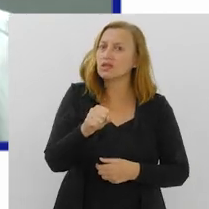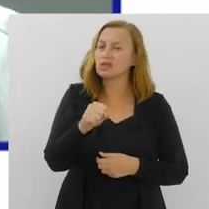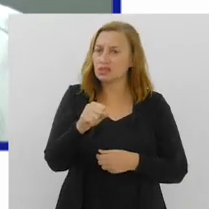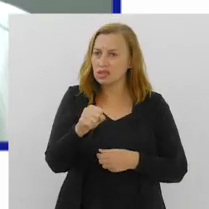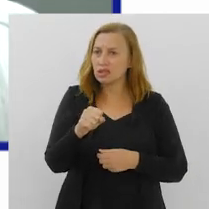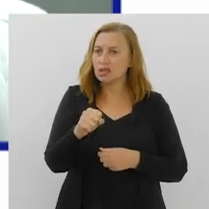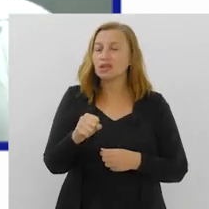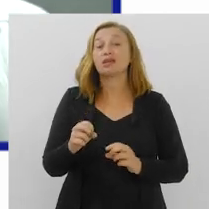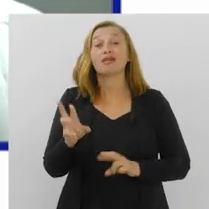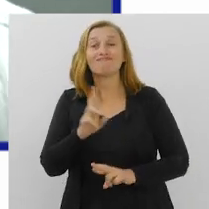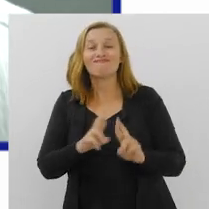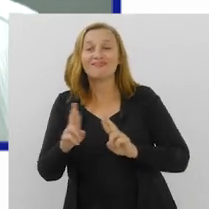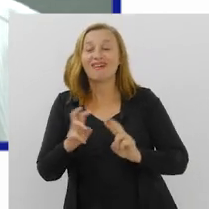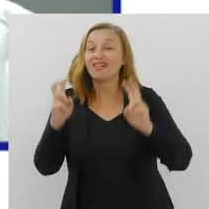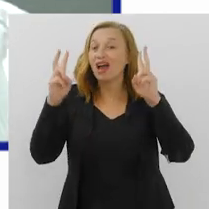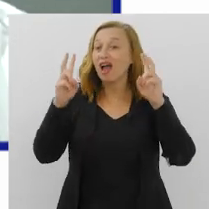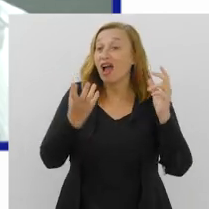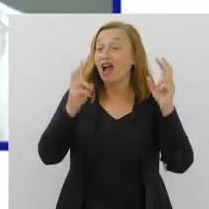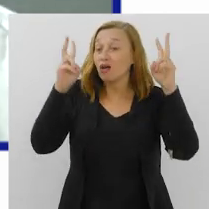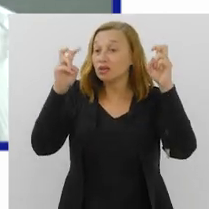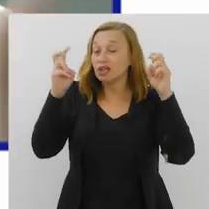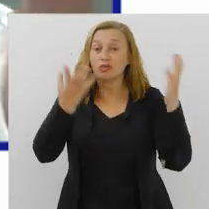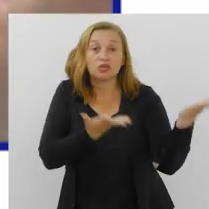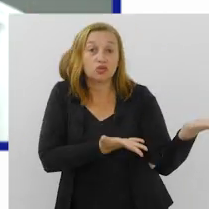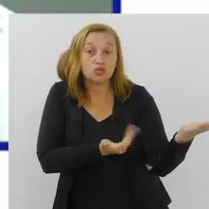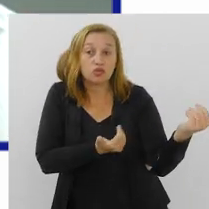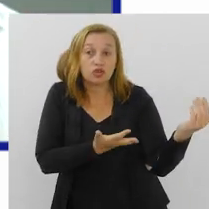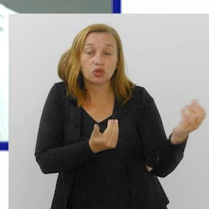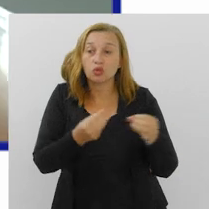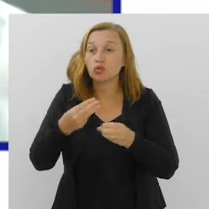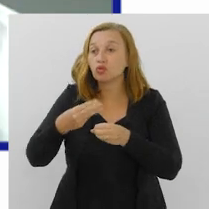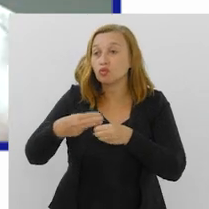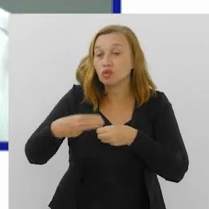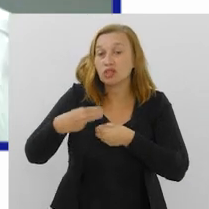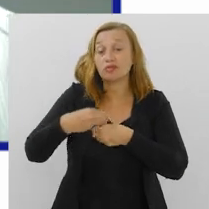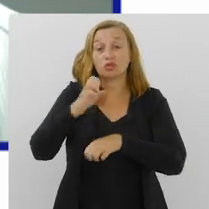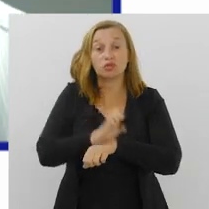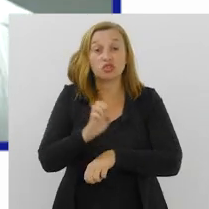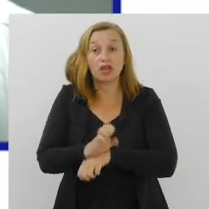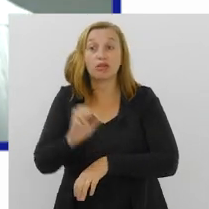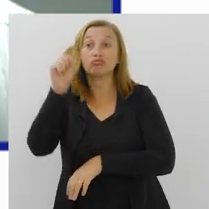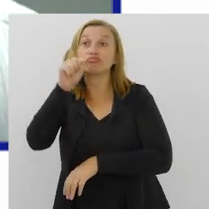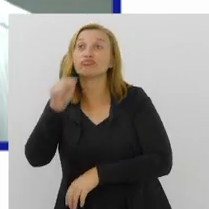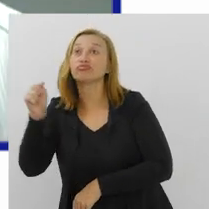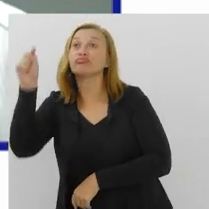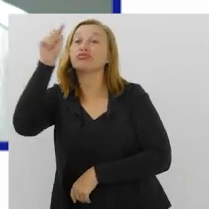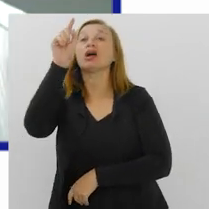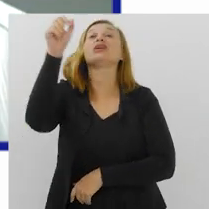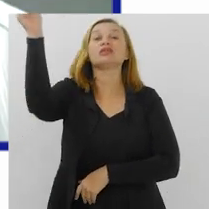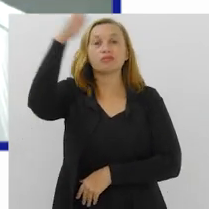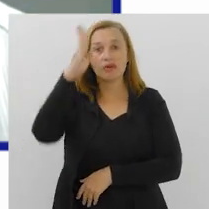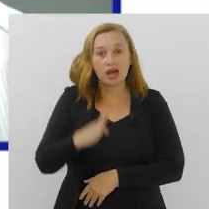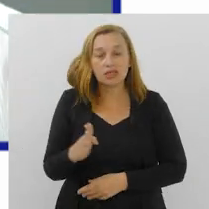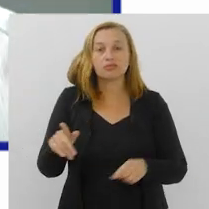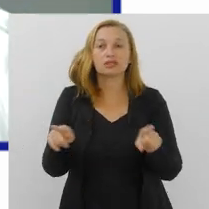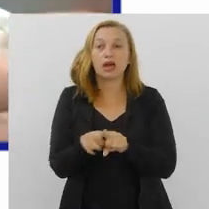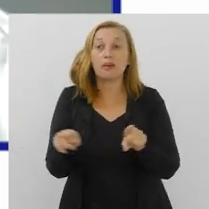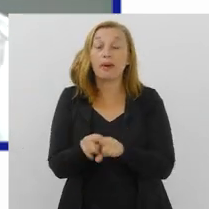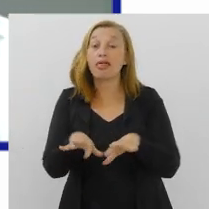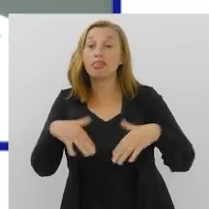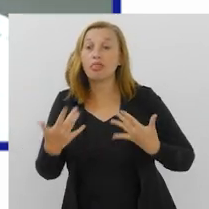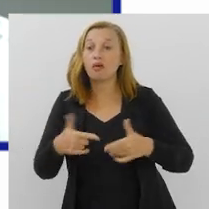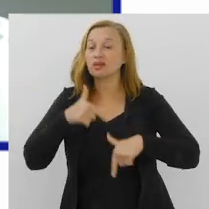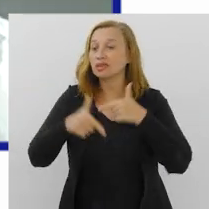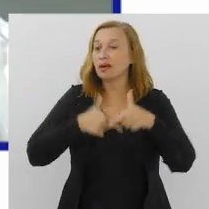questão da juventude nos municípios, no Estado e no Brasil também, né? Então, nós estamos trabalhando